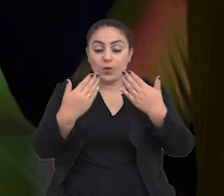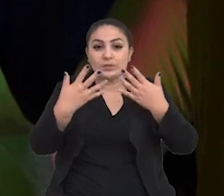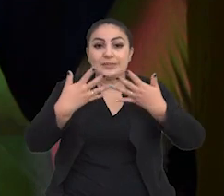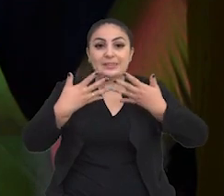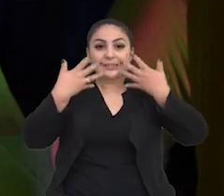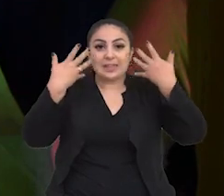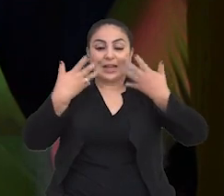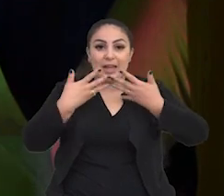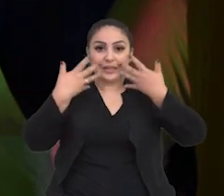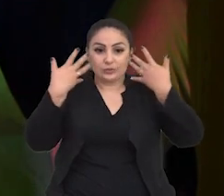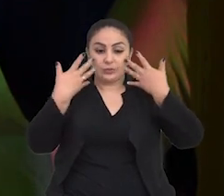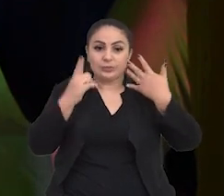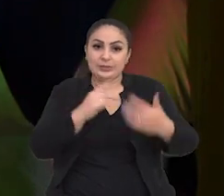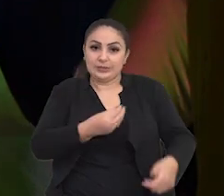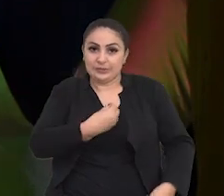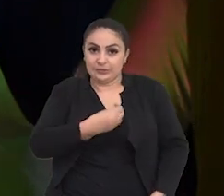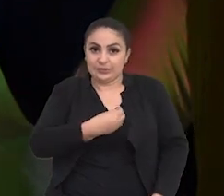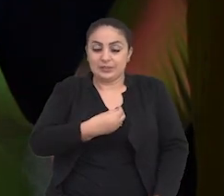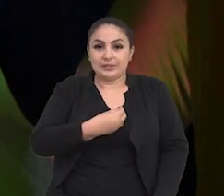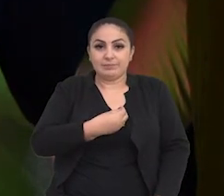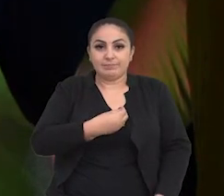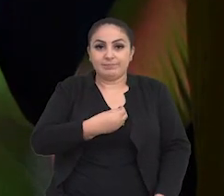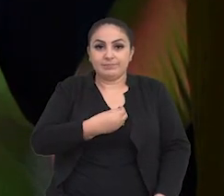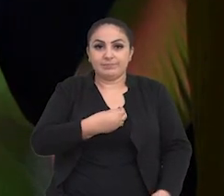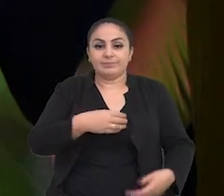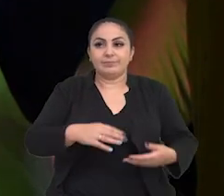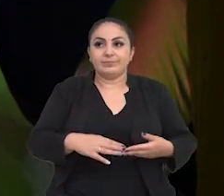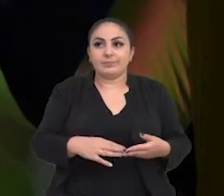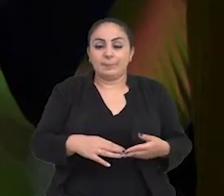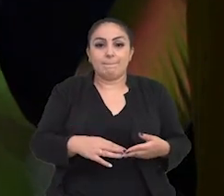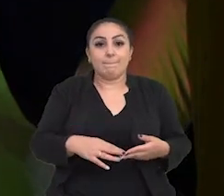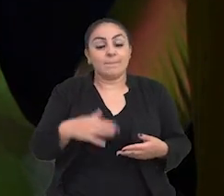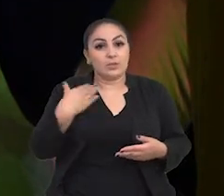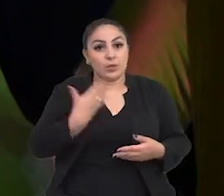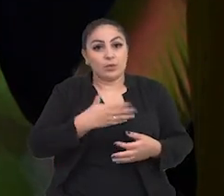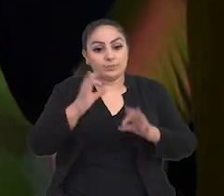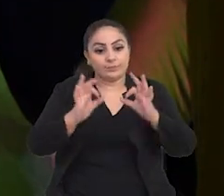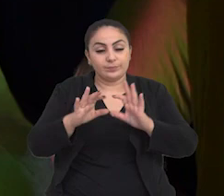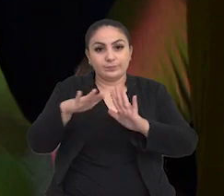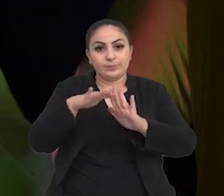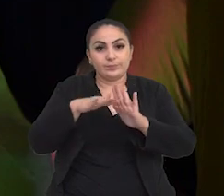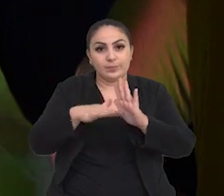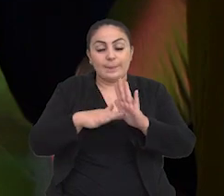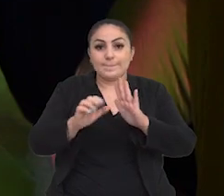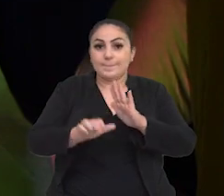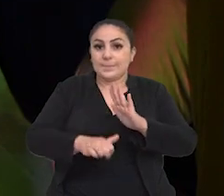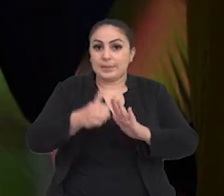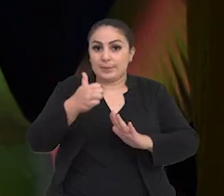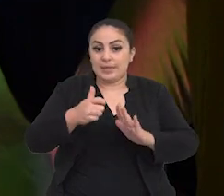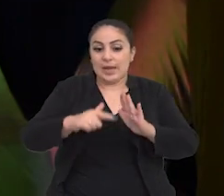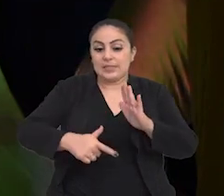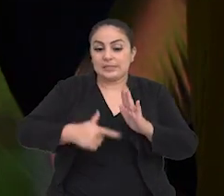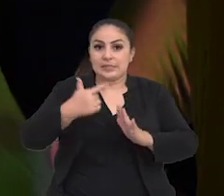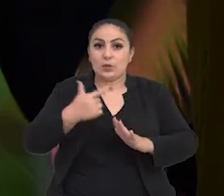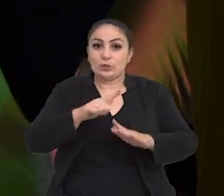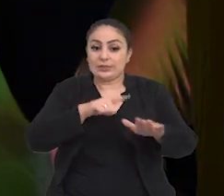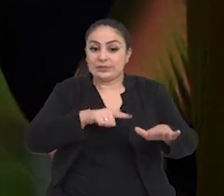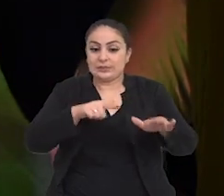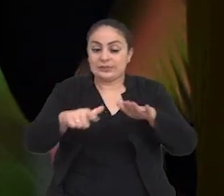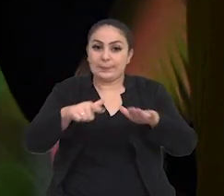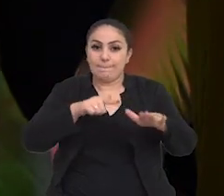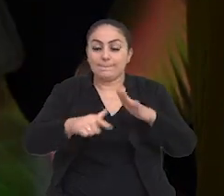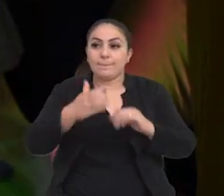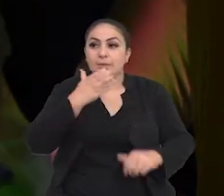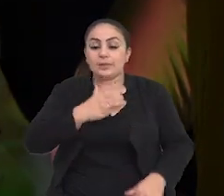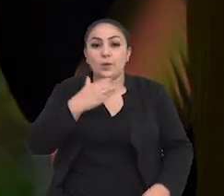amostra de teatro esteja em cena. Nós programamos essa amostra para a primeira e segunda semana de